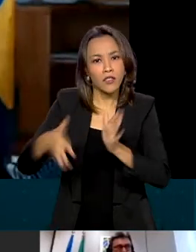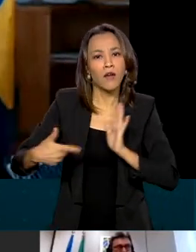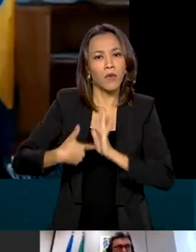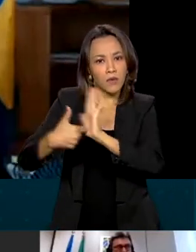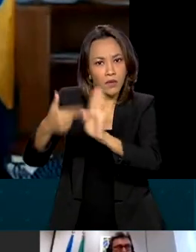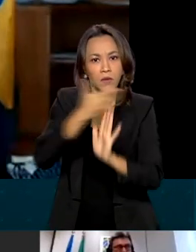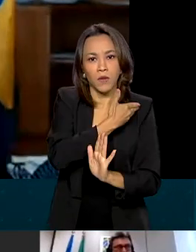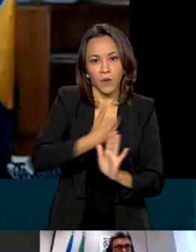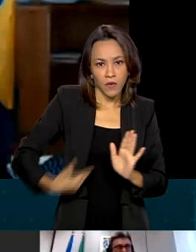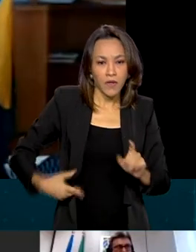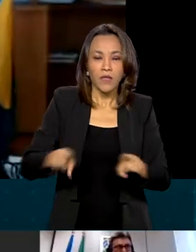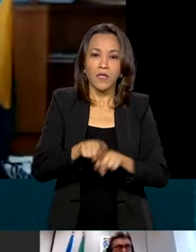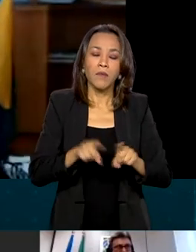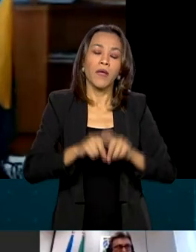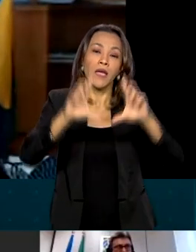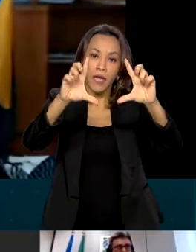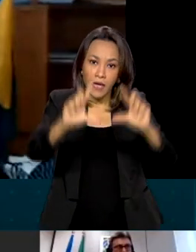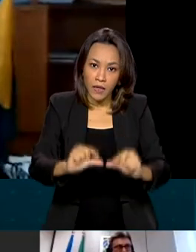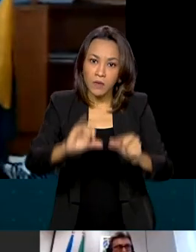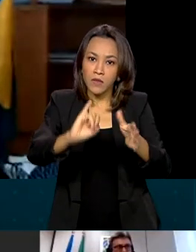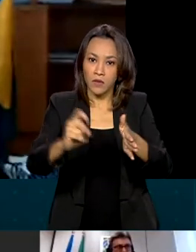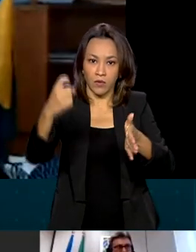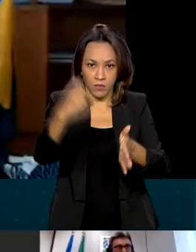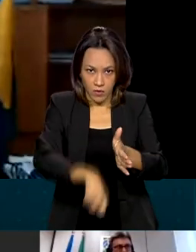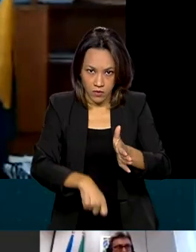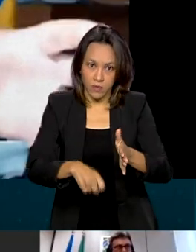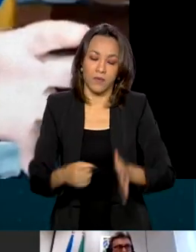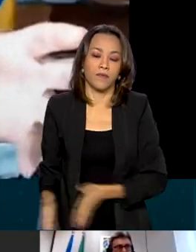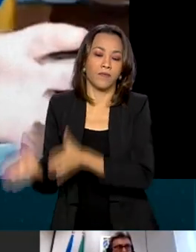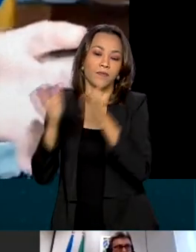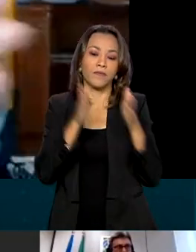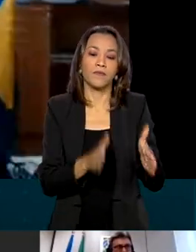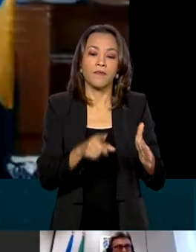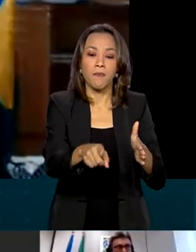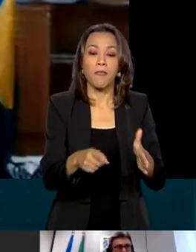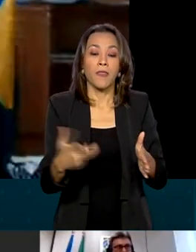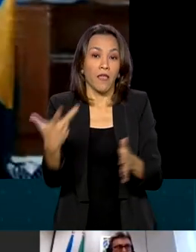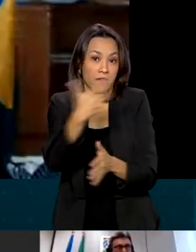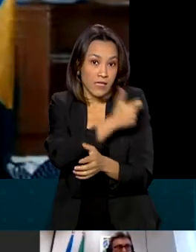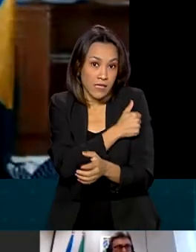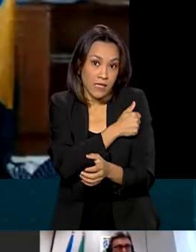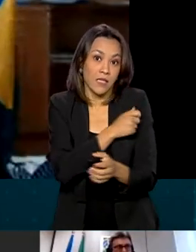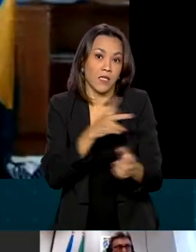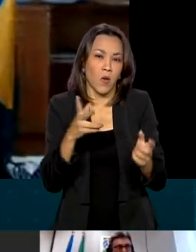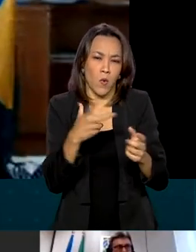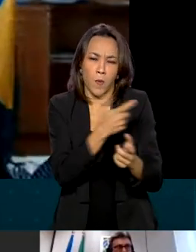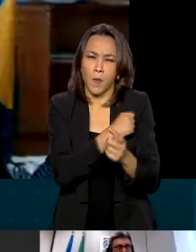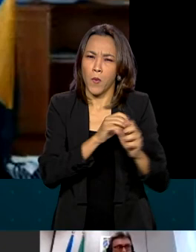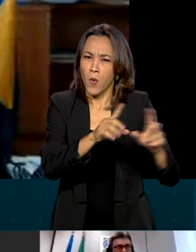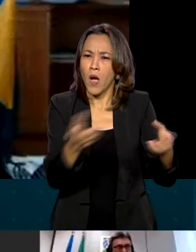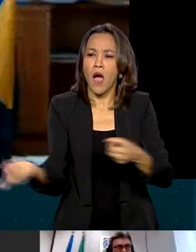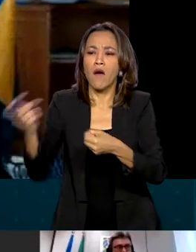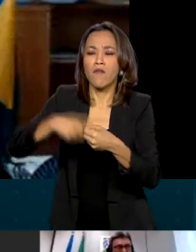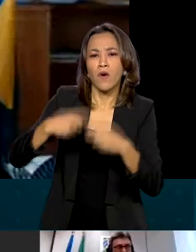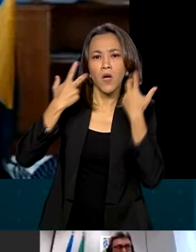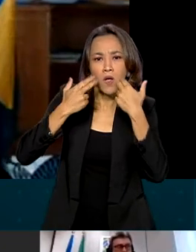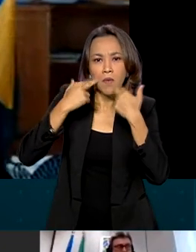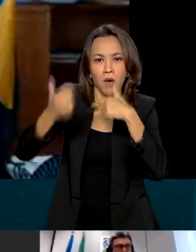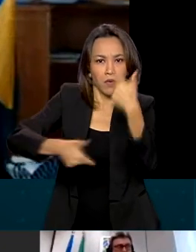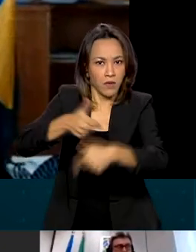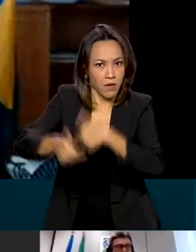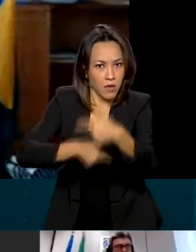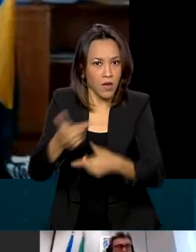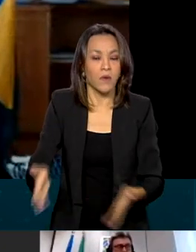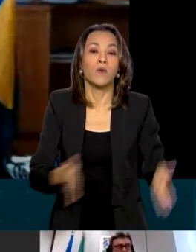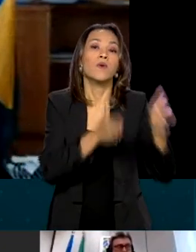e a redução de alíquotas e impostos. Estão com a vacinação em massa, o retorno seguro ao trabalho. E agora, o